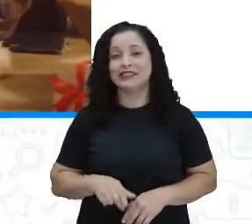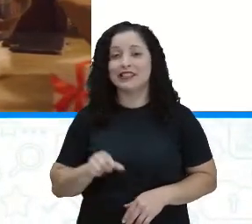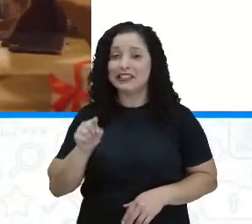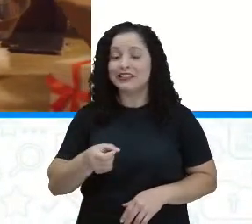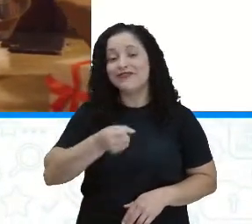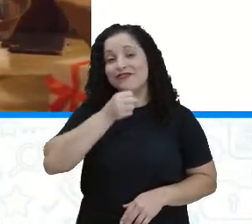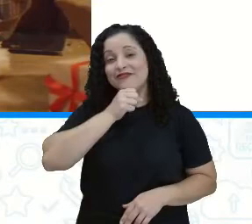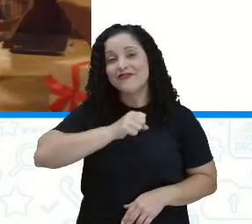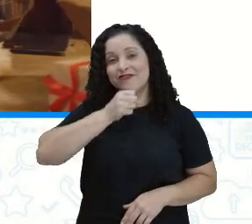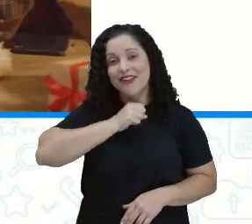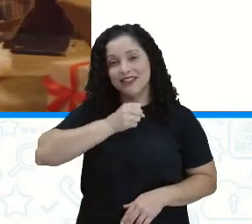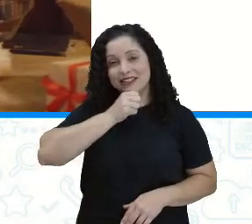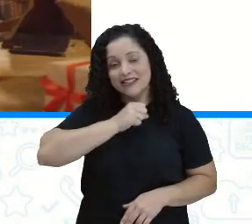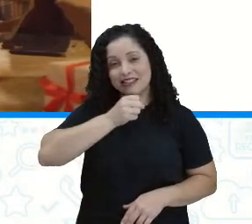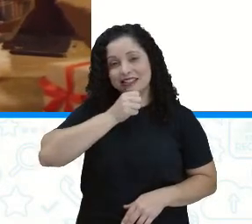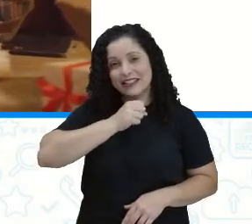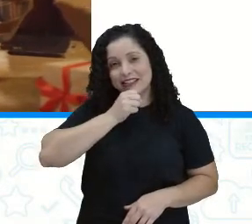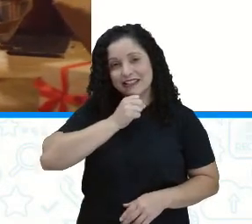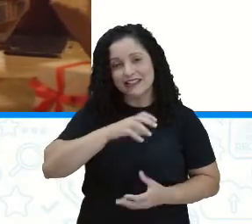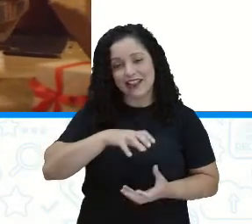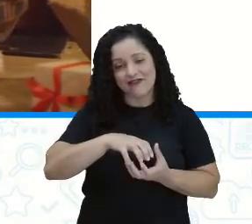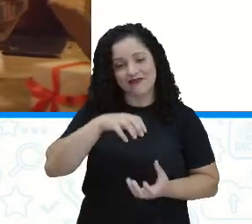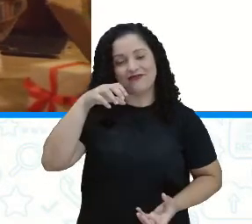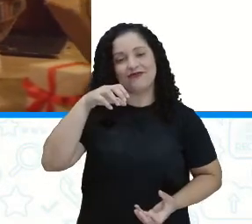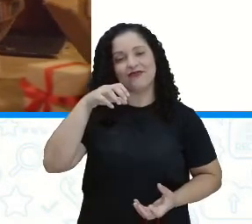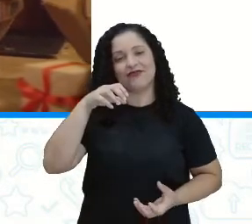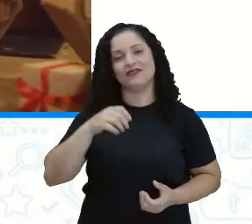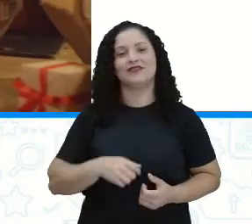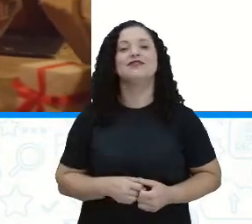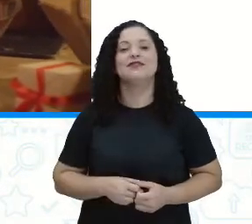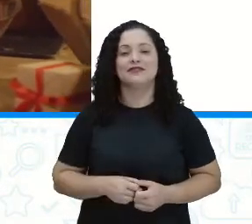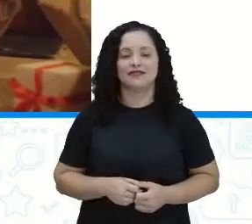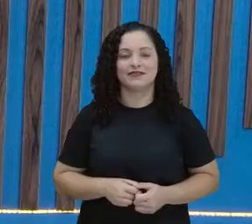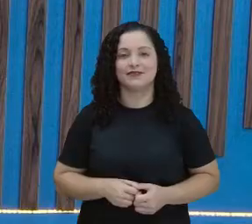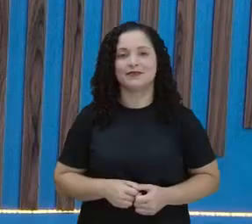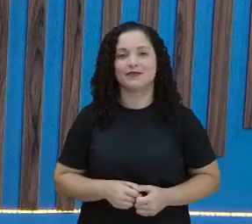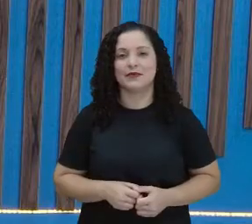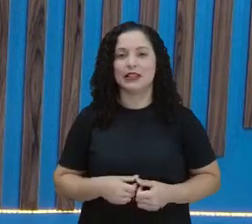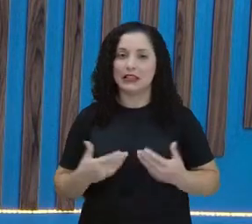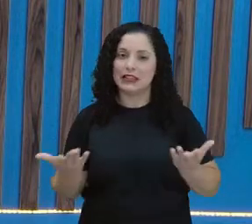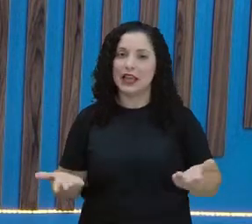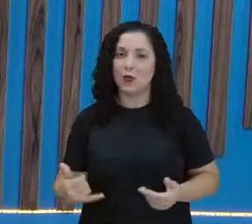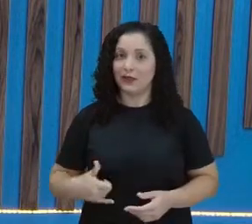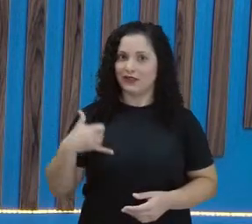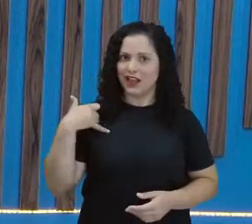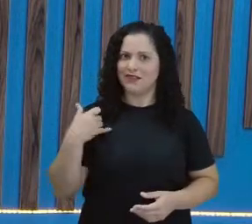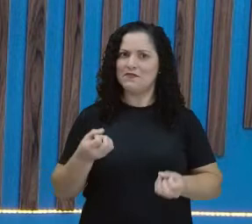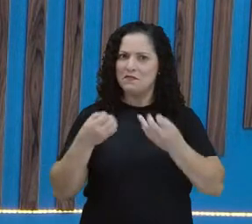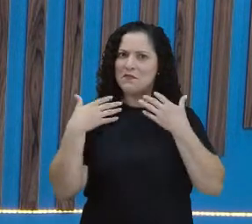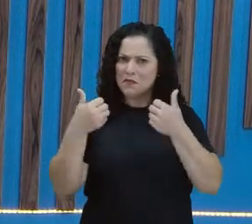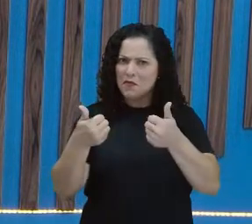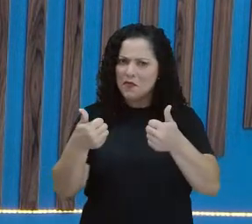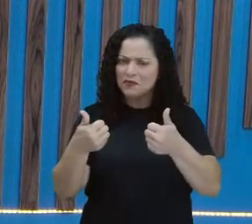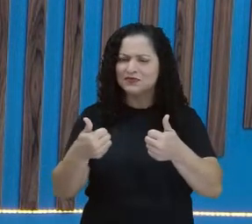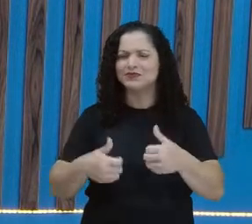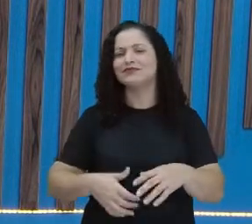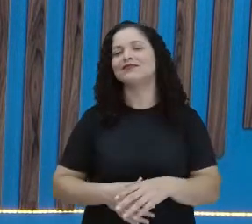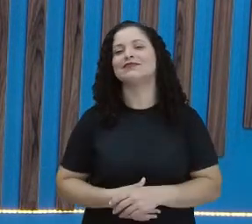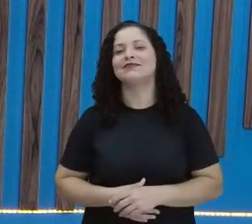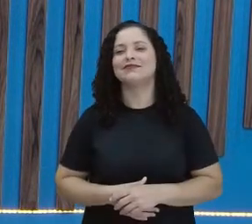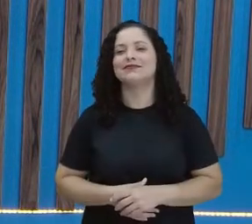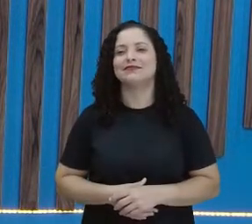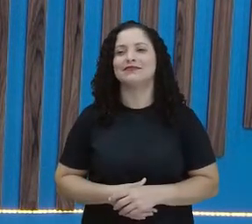velhice. Que chamada de melhor idade. Muitos chamam de melhor idade.